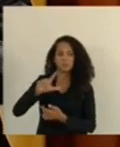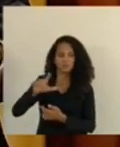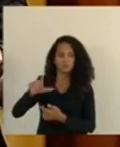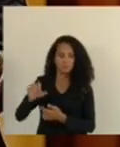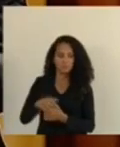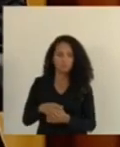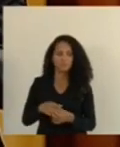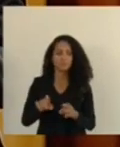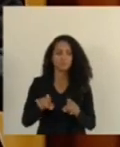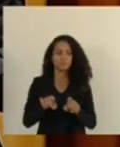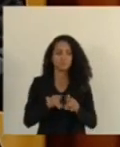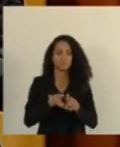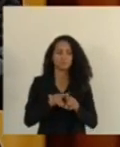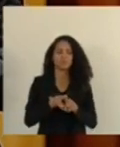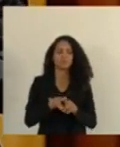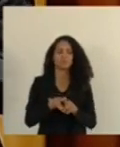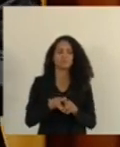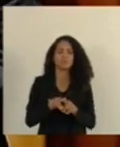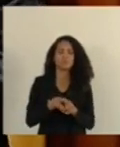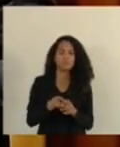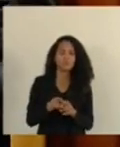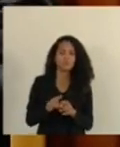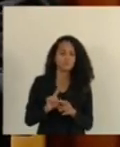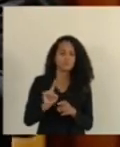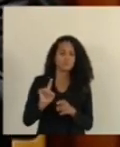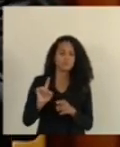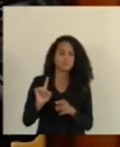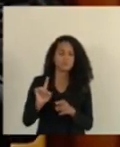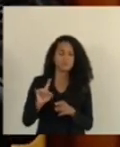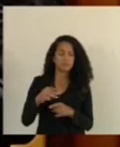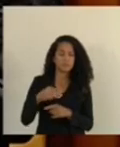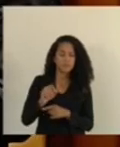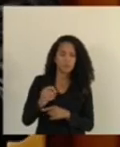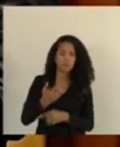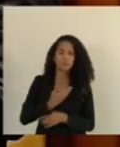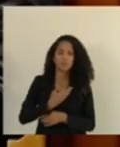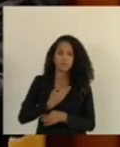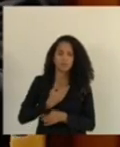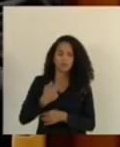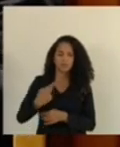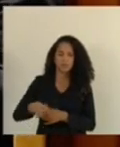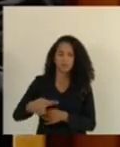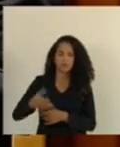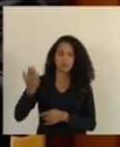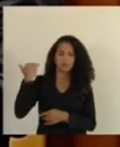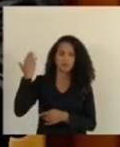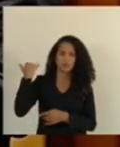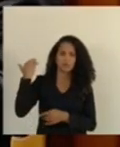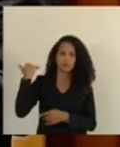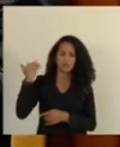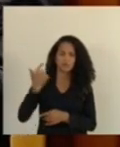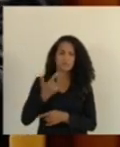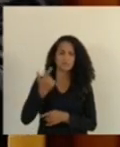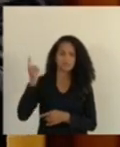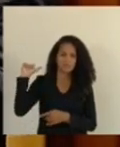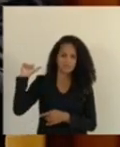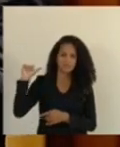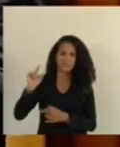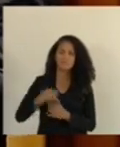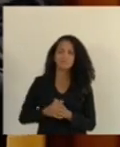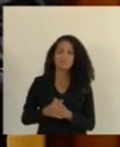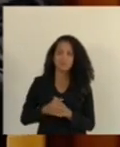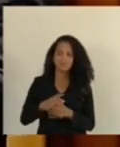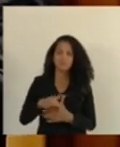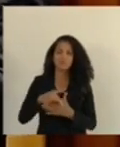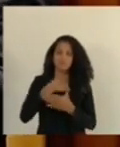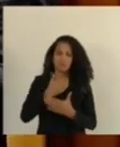Vem aqui depois no plenário. Jamir Malini foi nosso colega aqui na outra legislatura. Foi vice